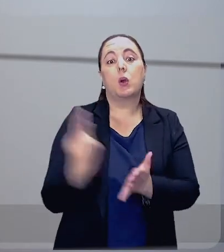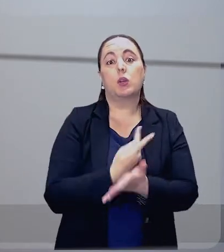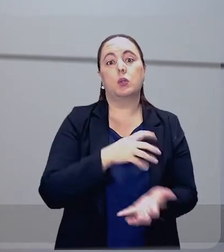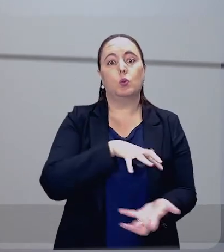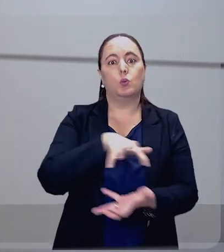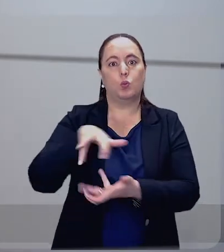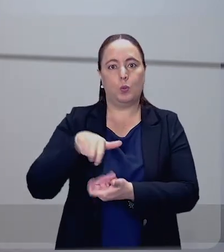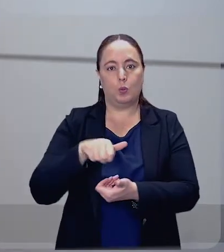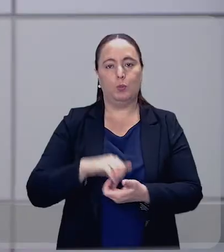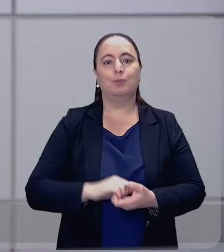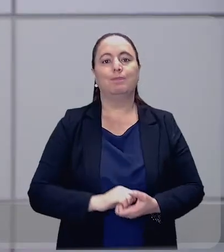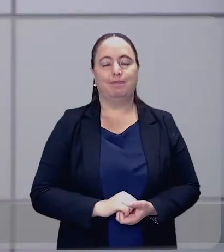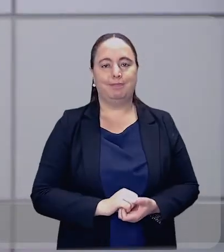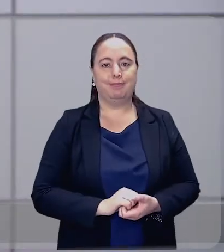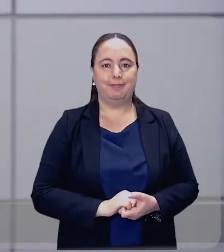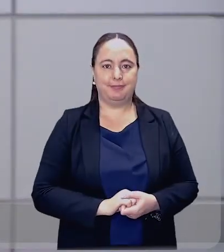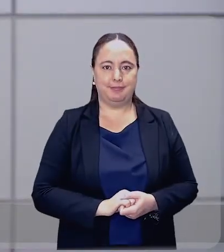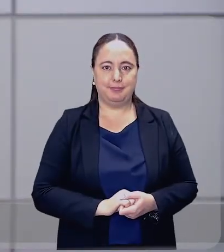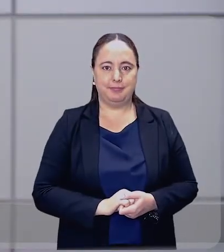alta do mundo.